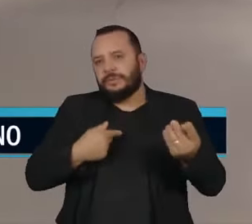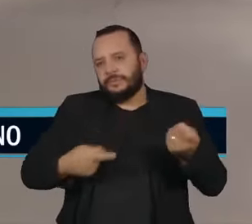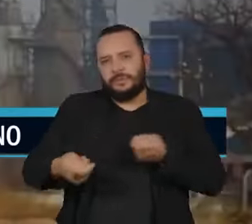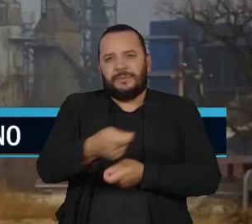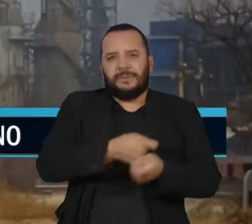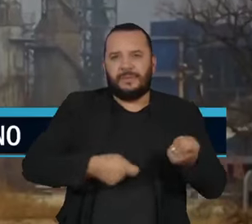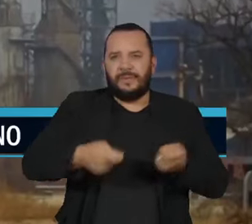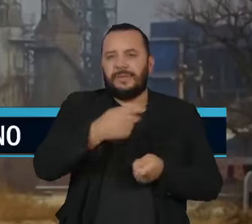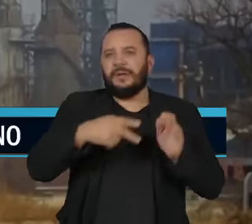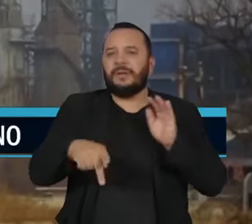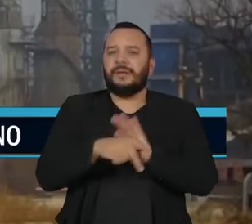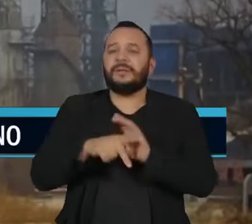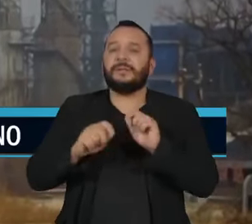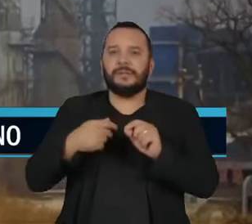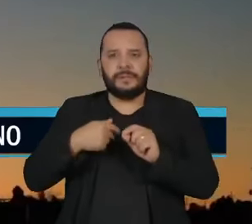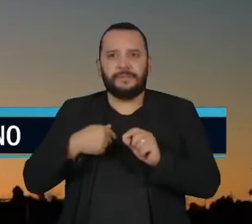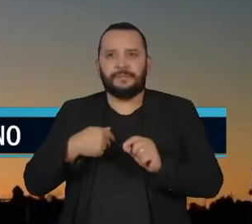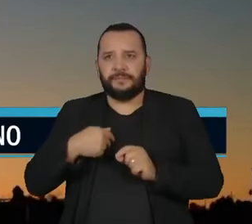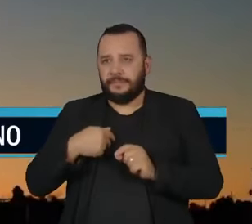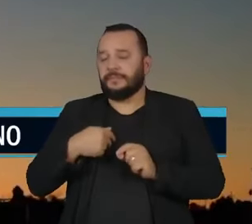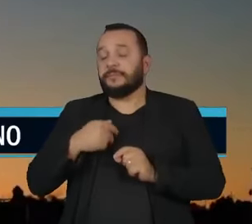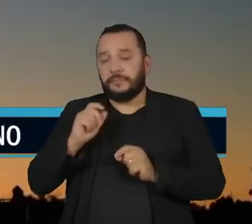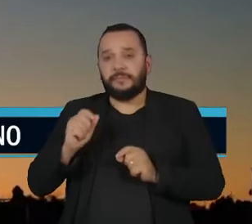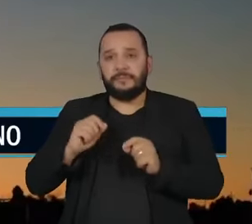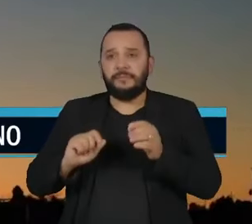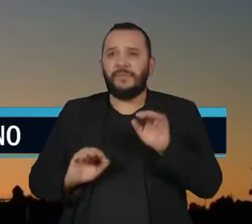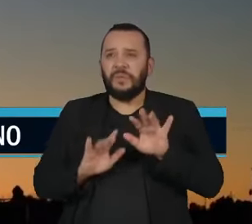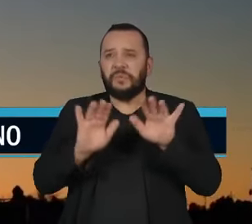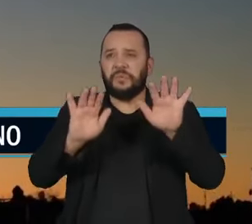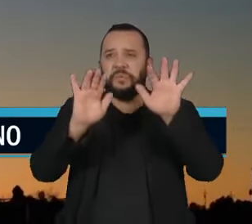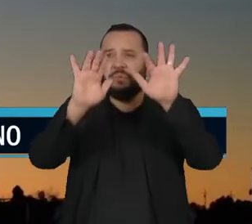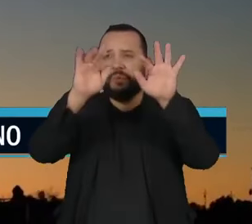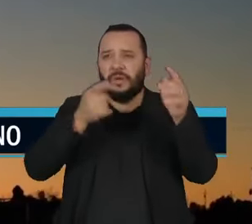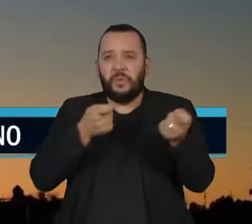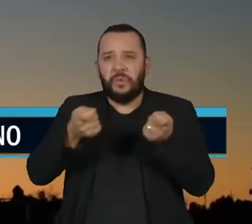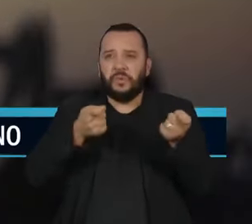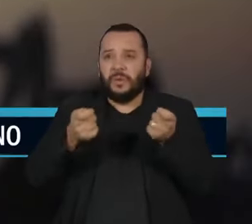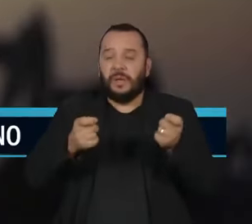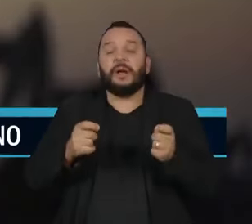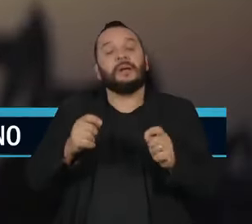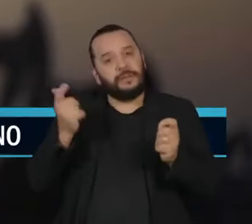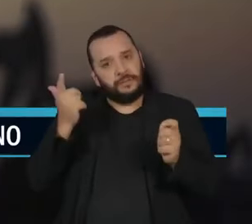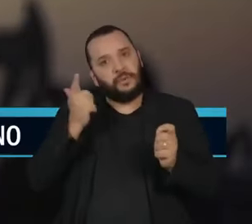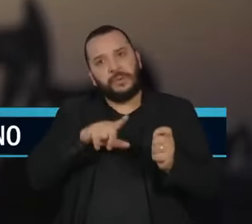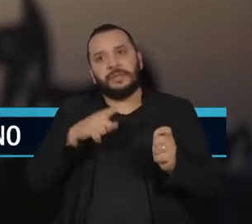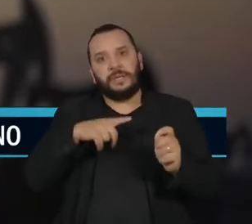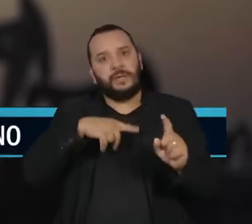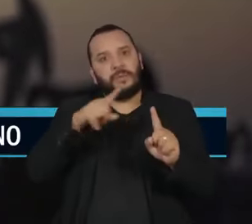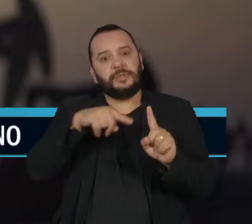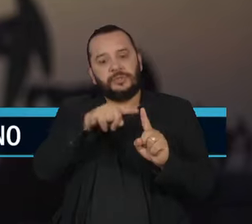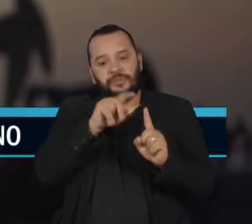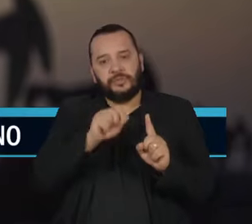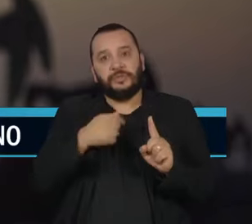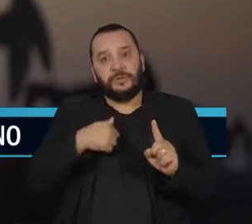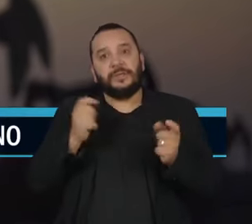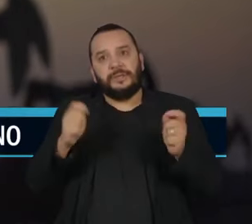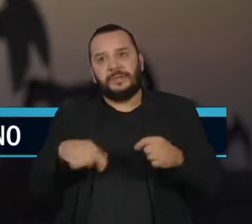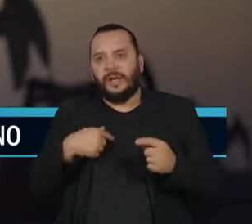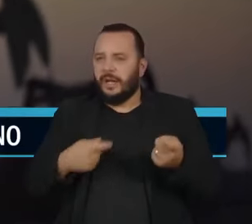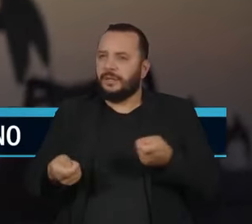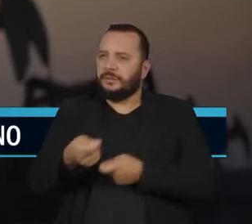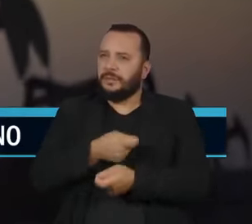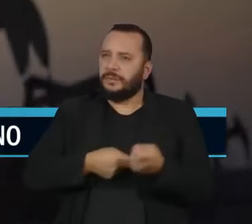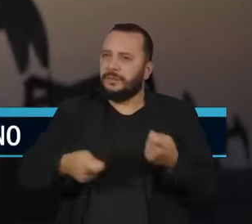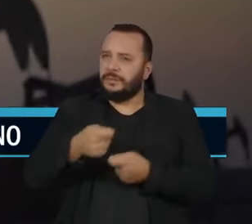carbono, que facilita o cumprimento das metas climáticas por meio da comercialização de créditos de